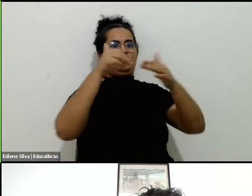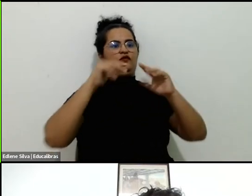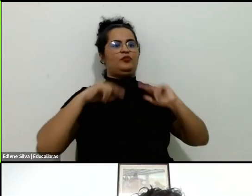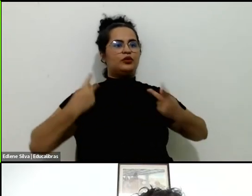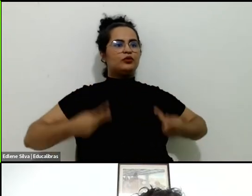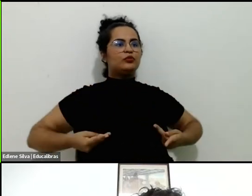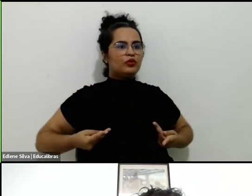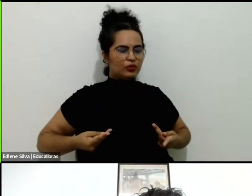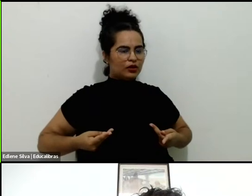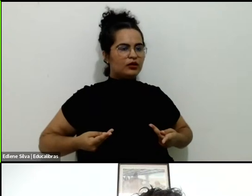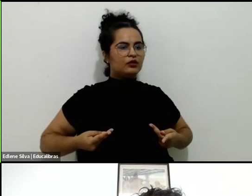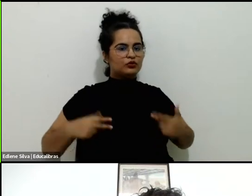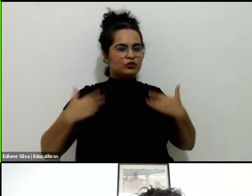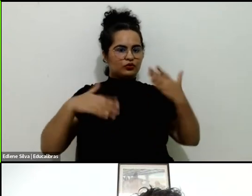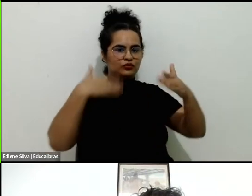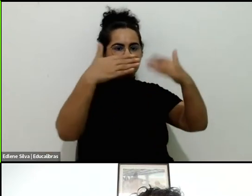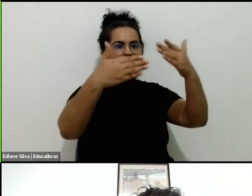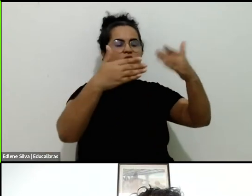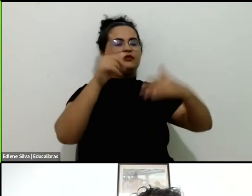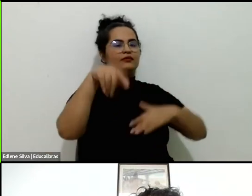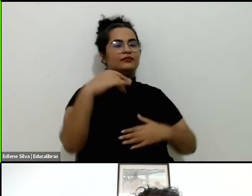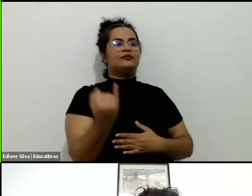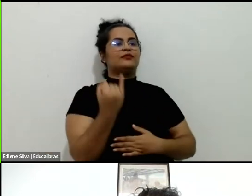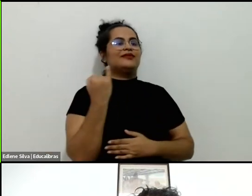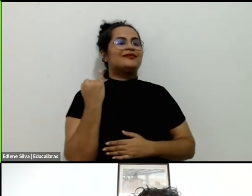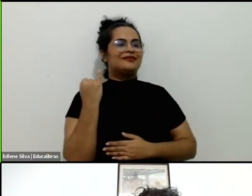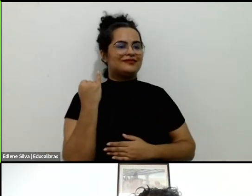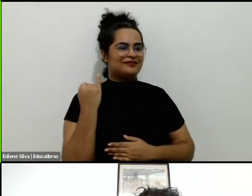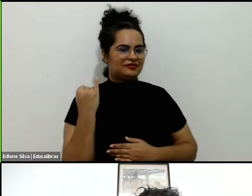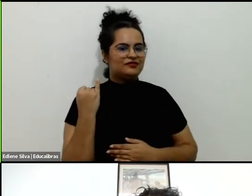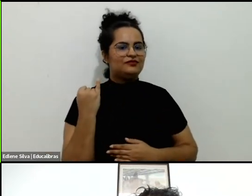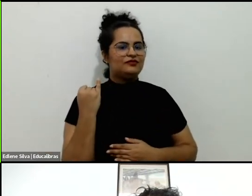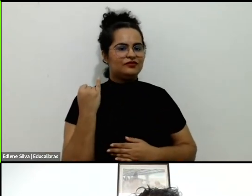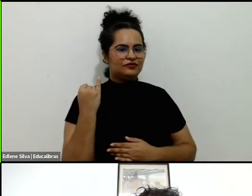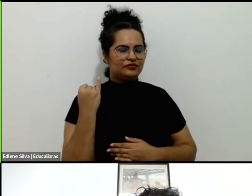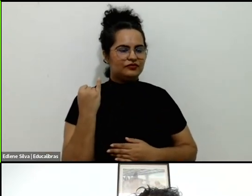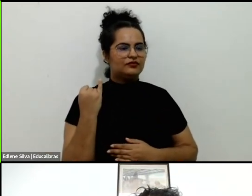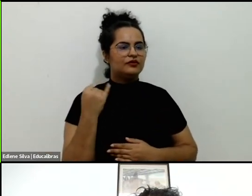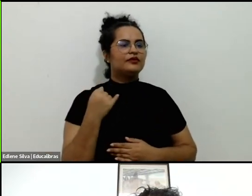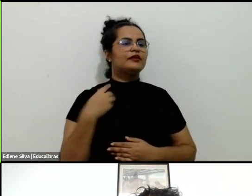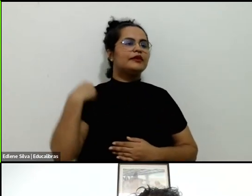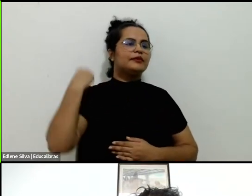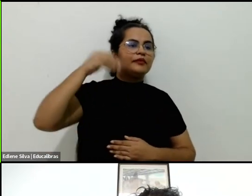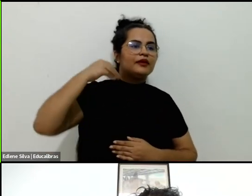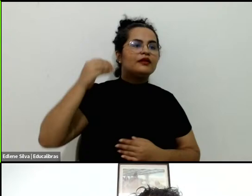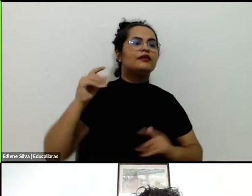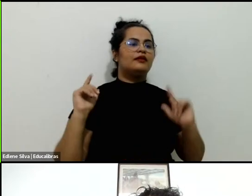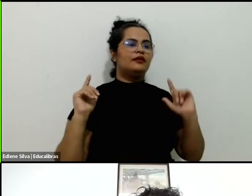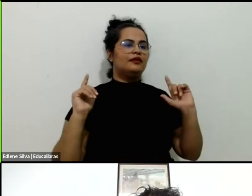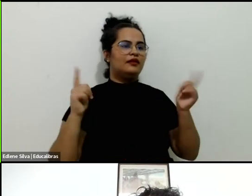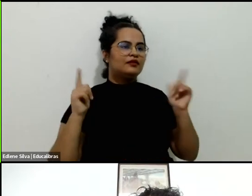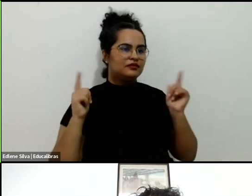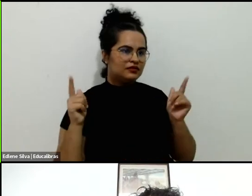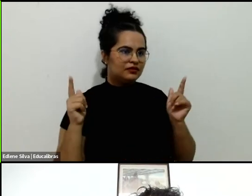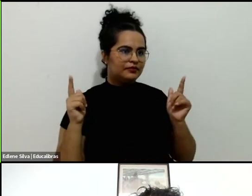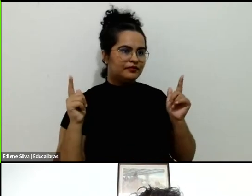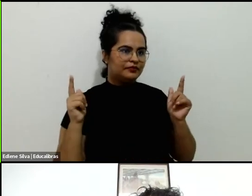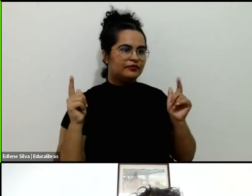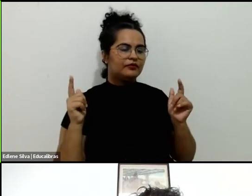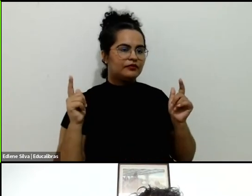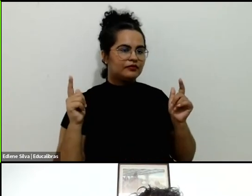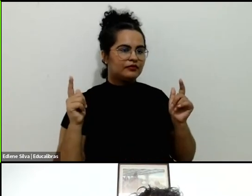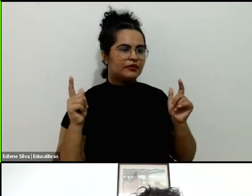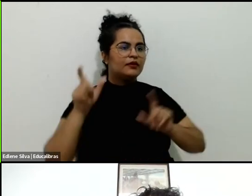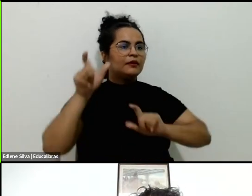uma dimensão muito importante da experiência de lazer e com